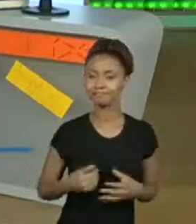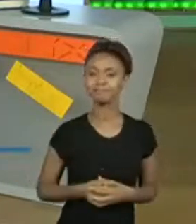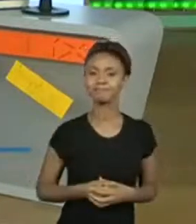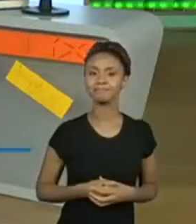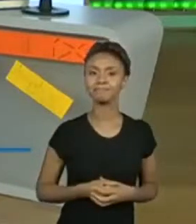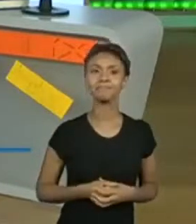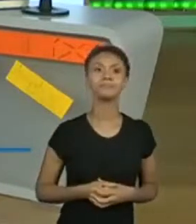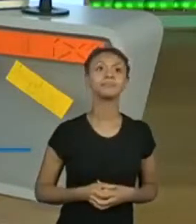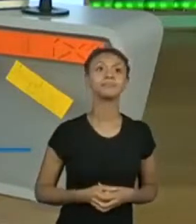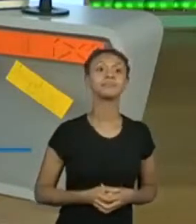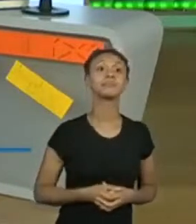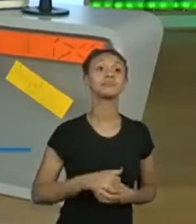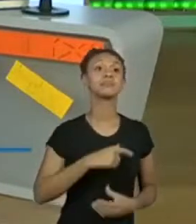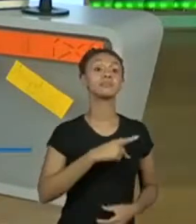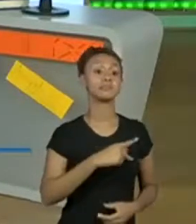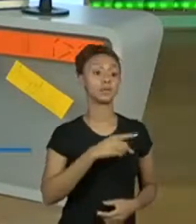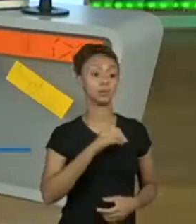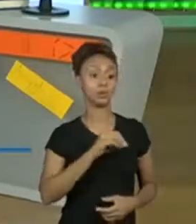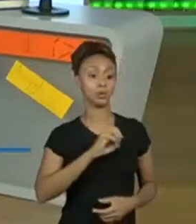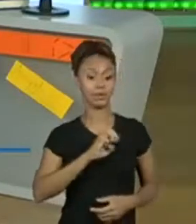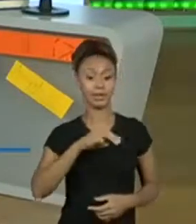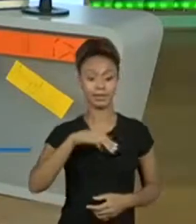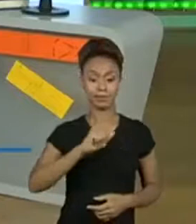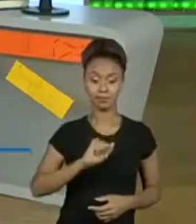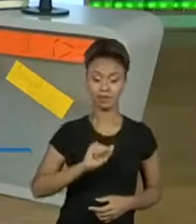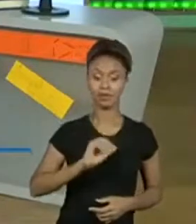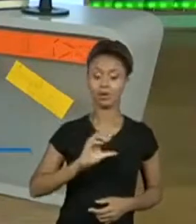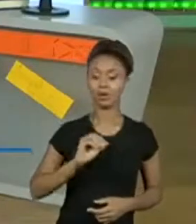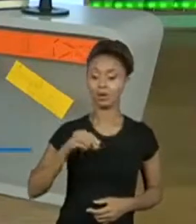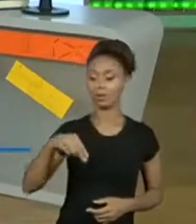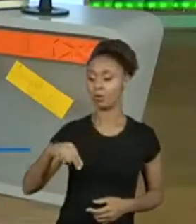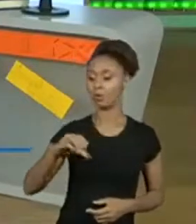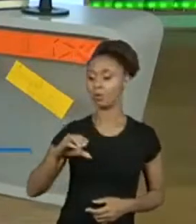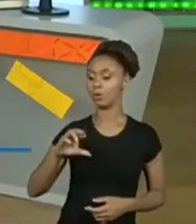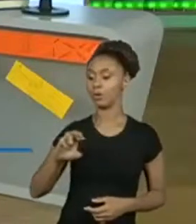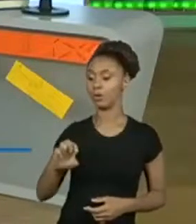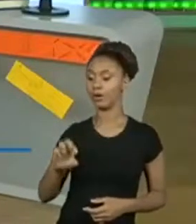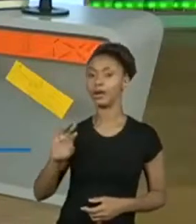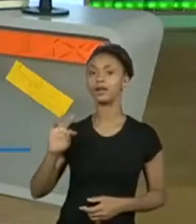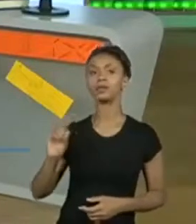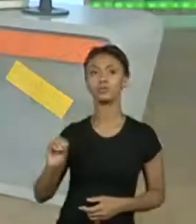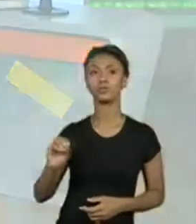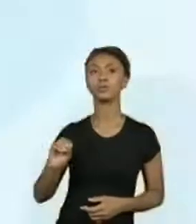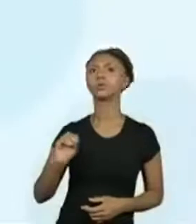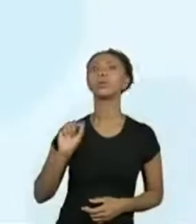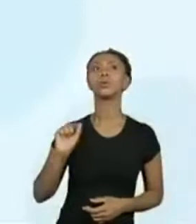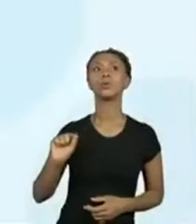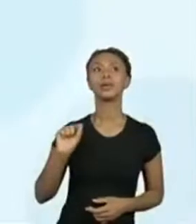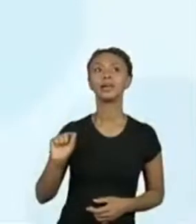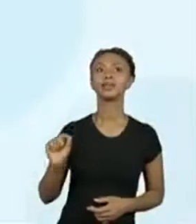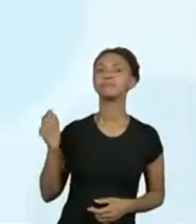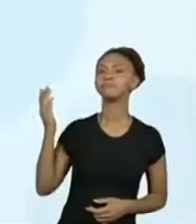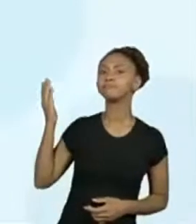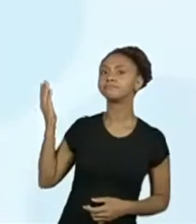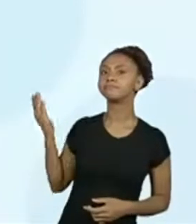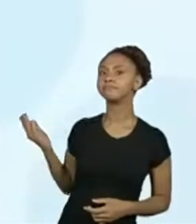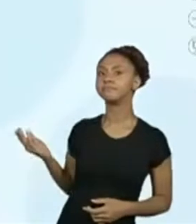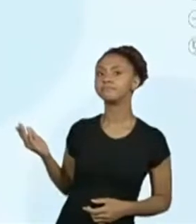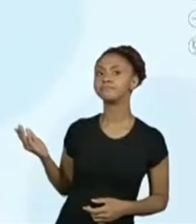refere ao poema concreto, a gente usa essa palavrinha aqui novamente, ó. A questão dos recursos